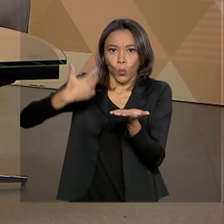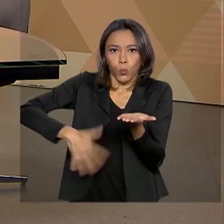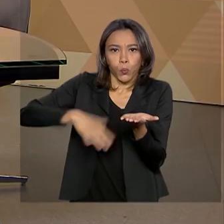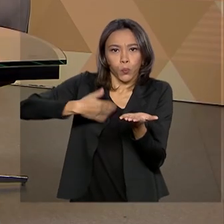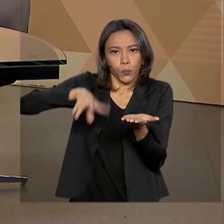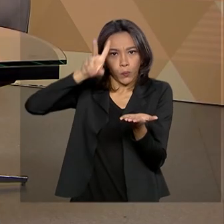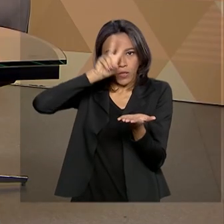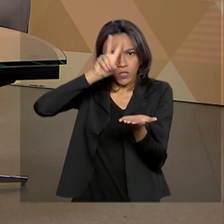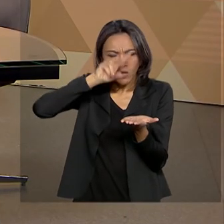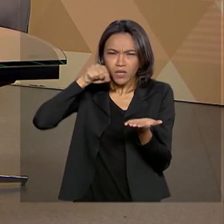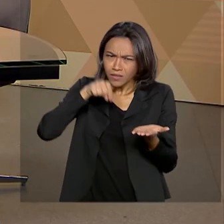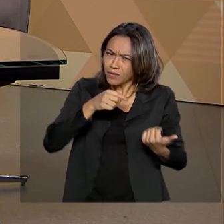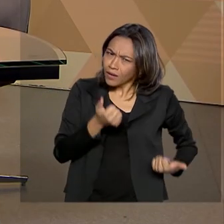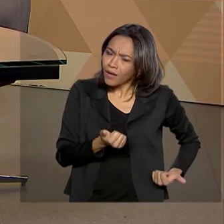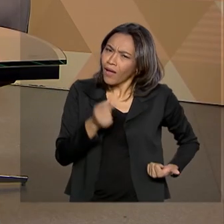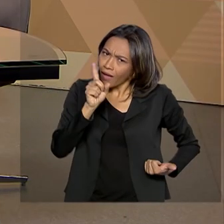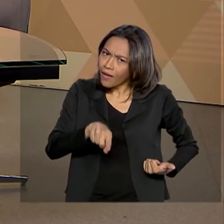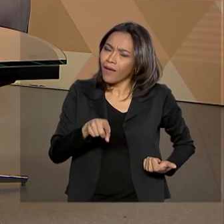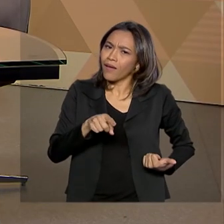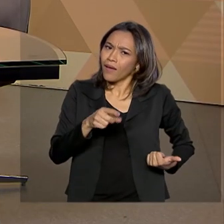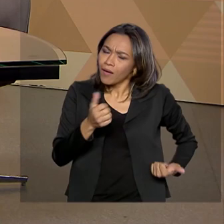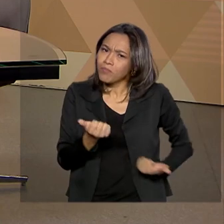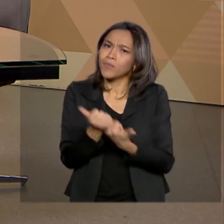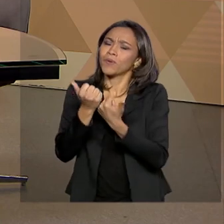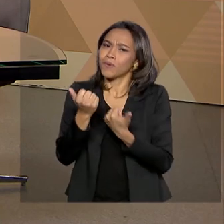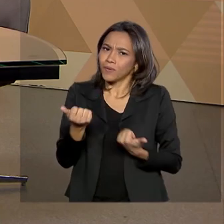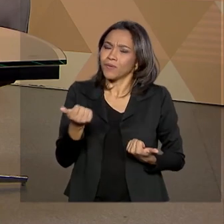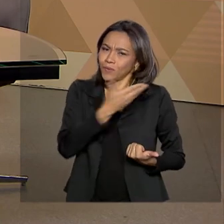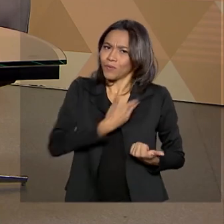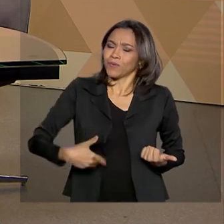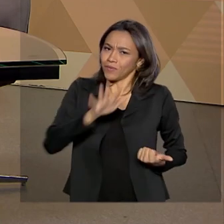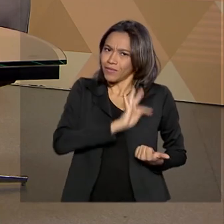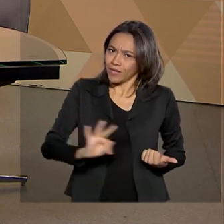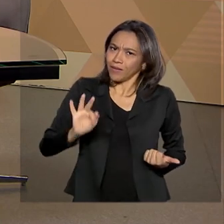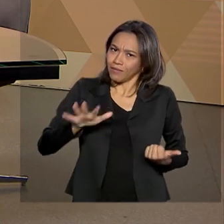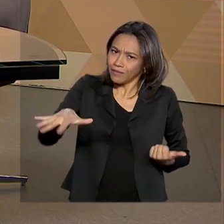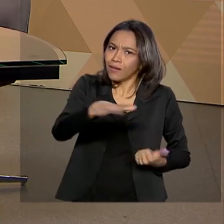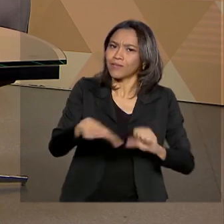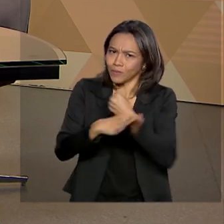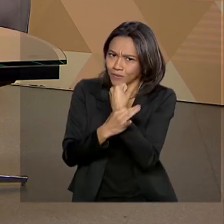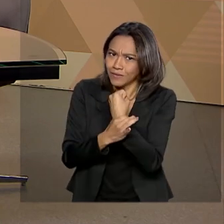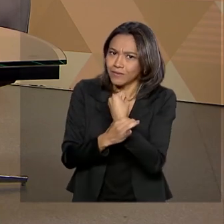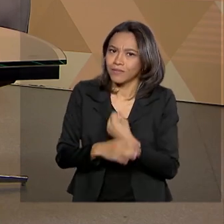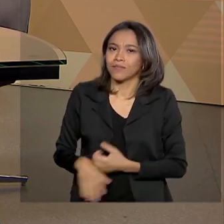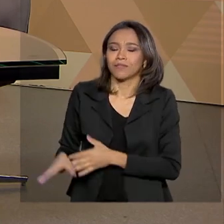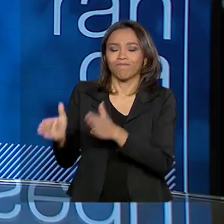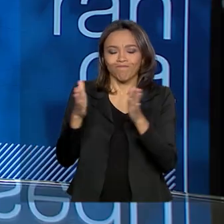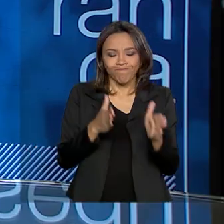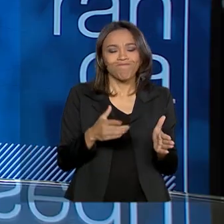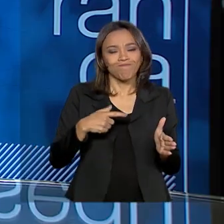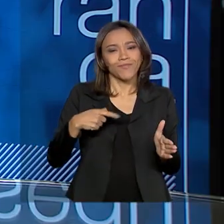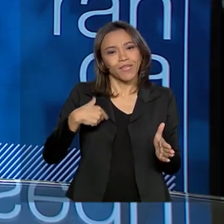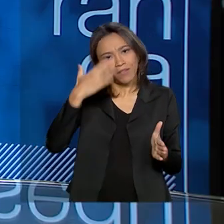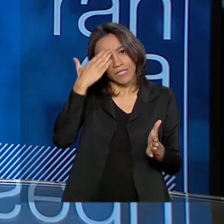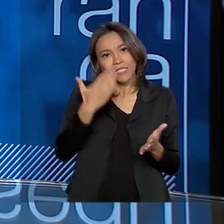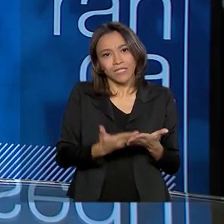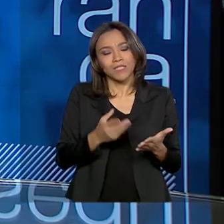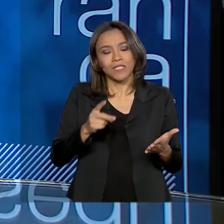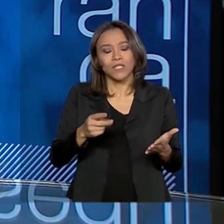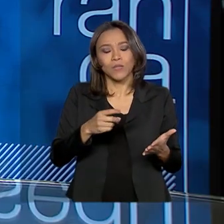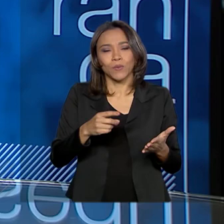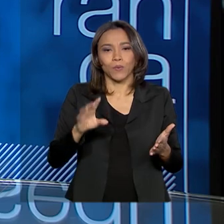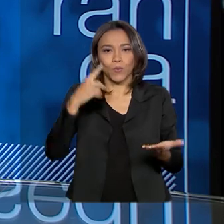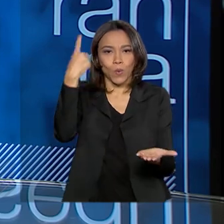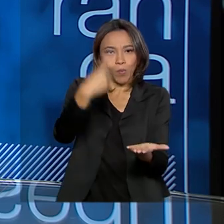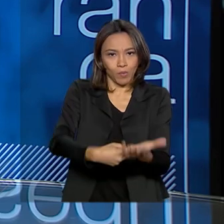do governo federal com a segurança pública? Eu diria que este ano, né, o compromisso do governo se